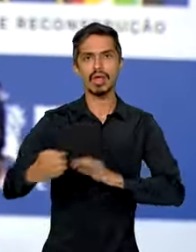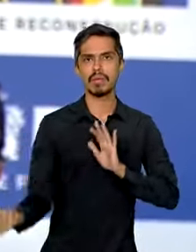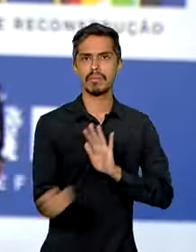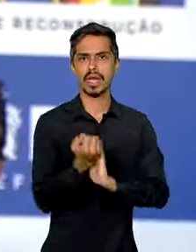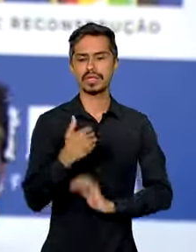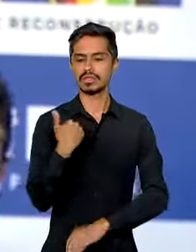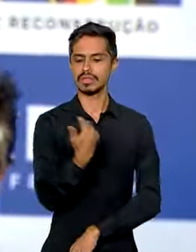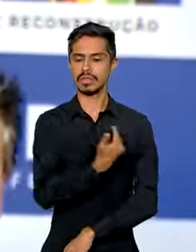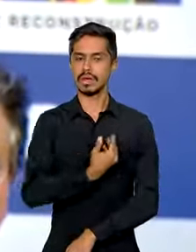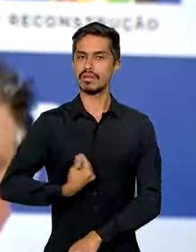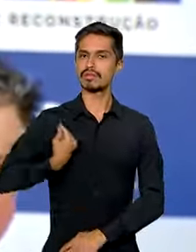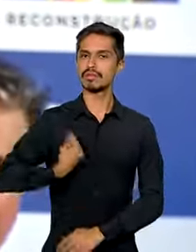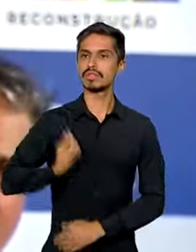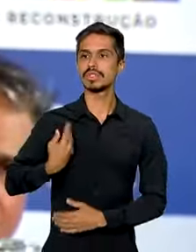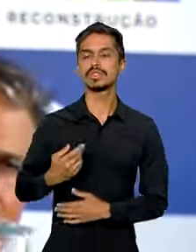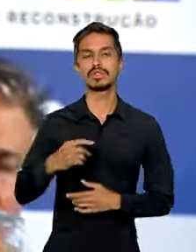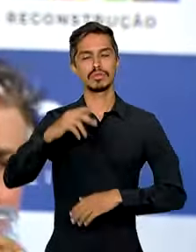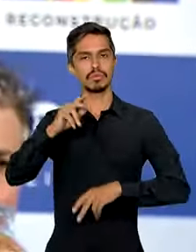registrada na vida do nosso povo.